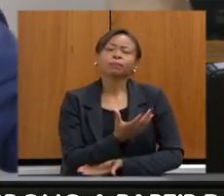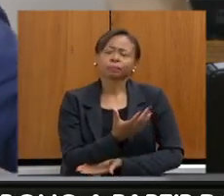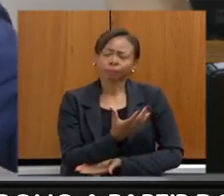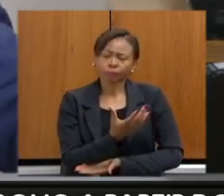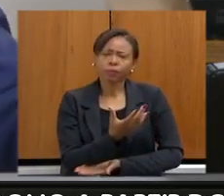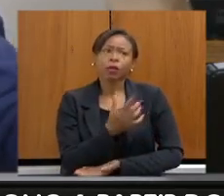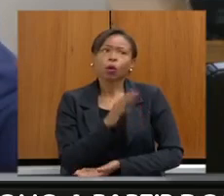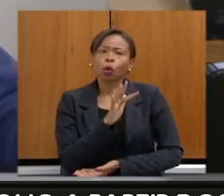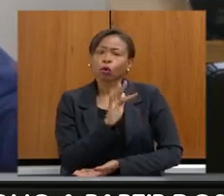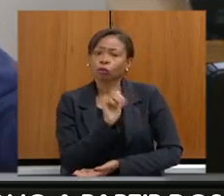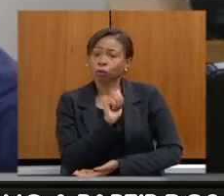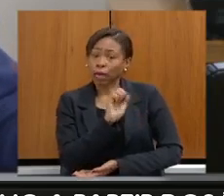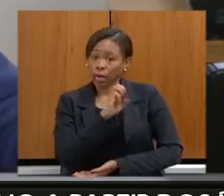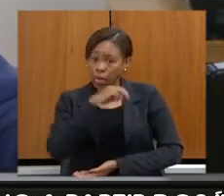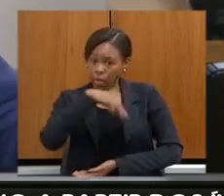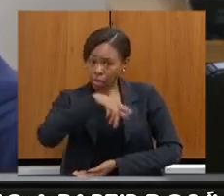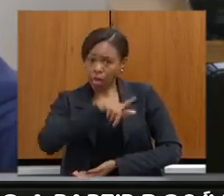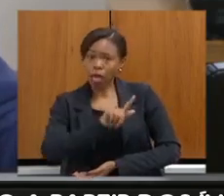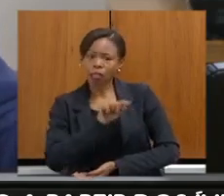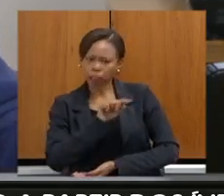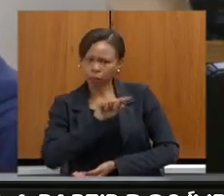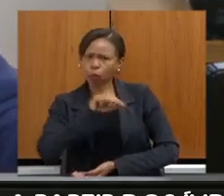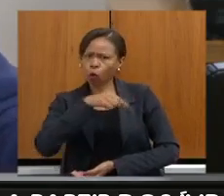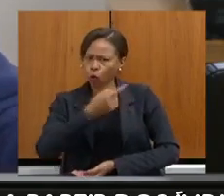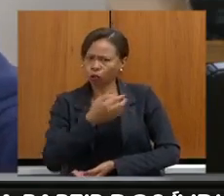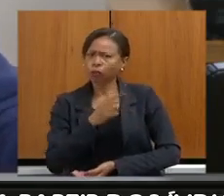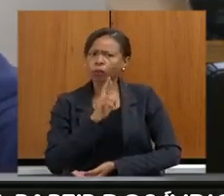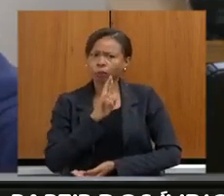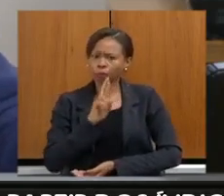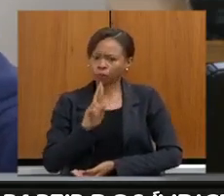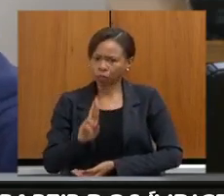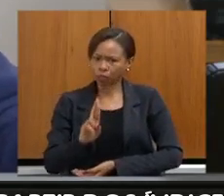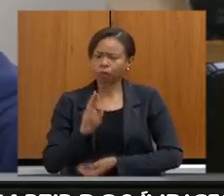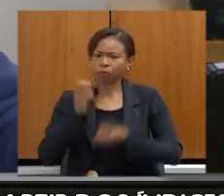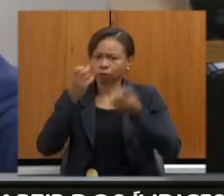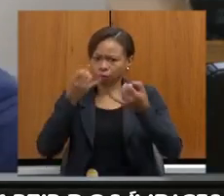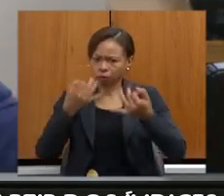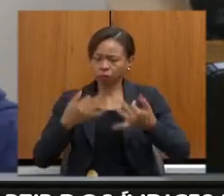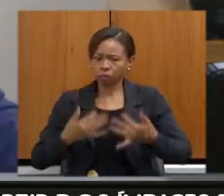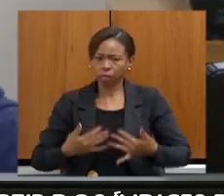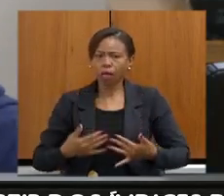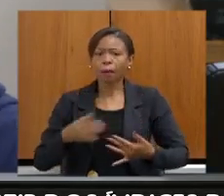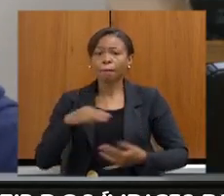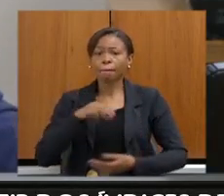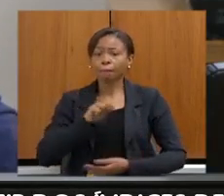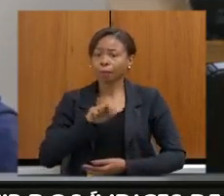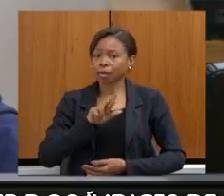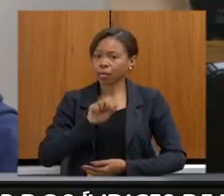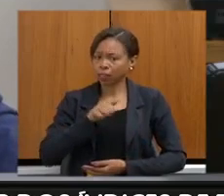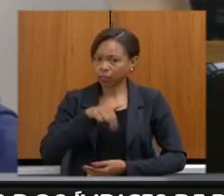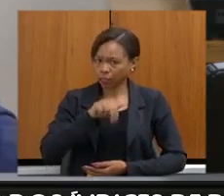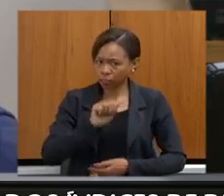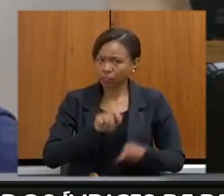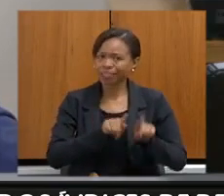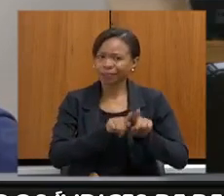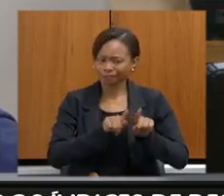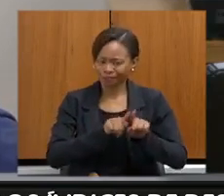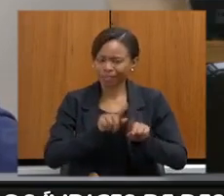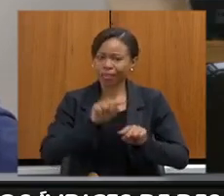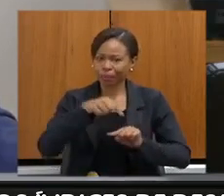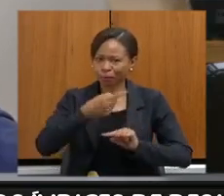oportunidade de falar, está aqui a Mariana, Ramos, o senhor Henrique Damasio Soares, sempre